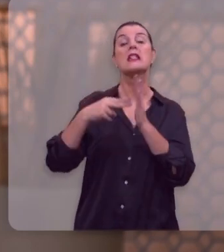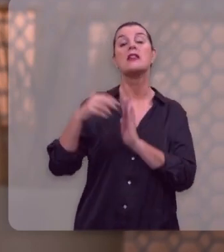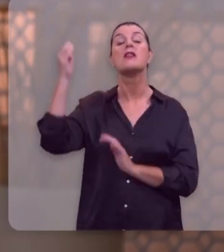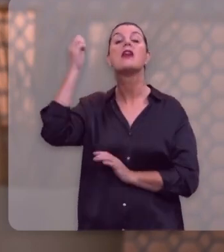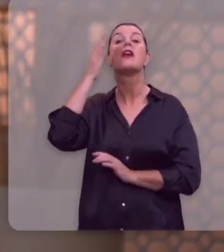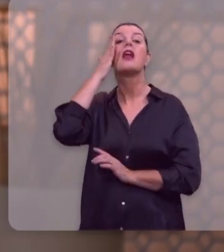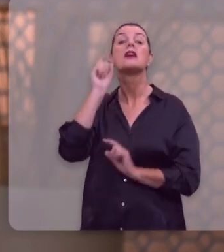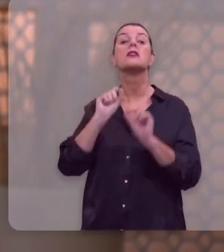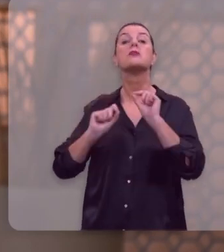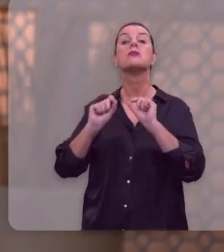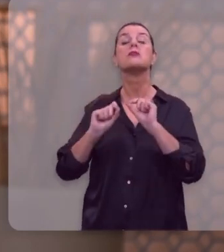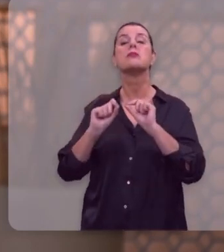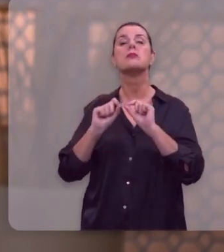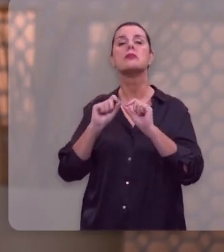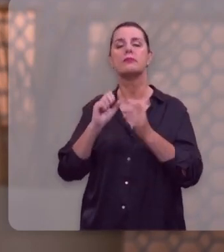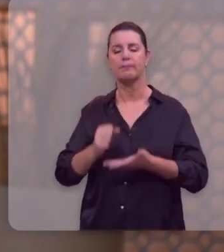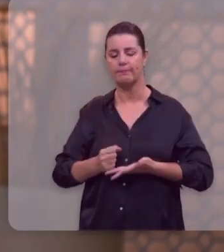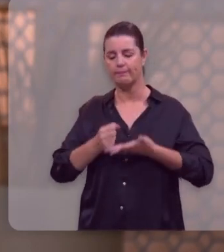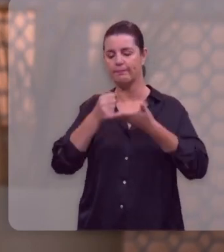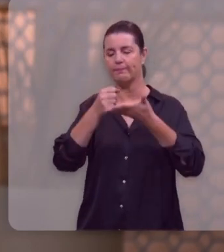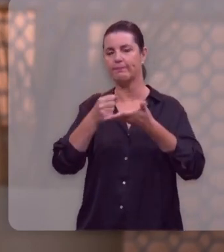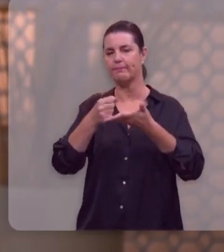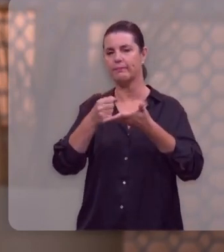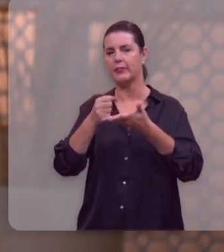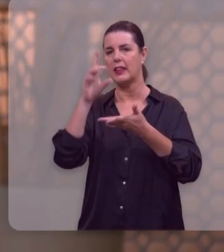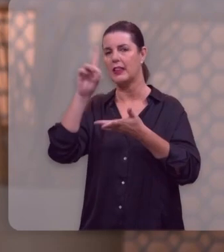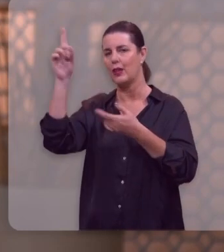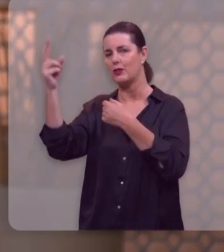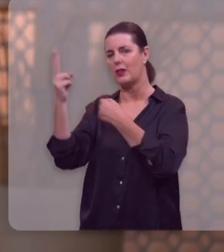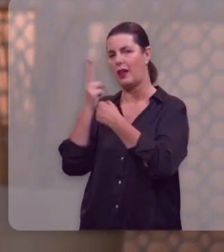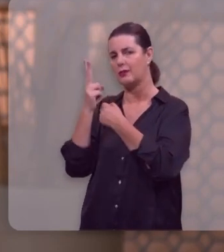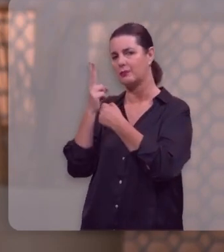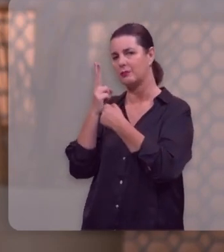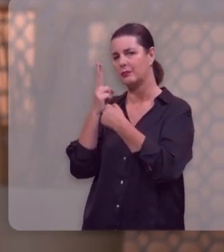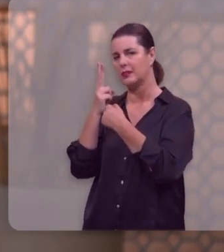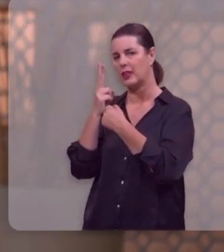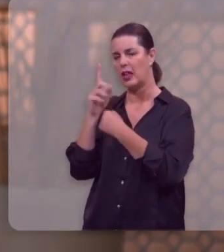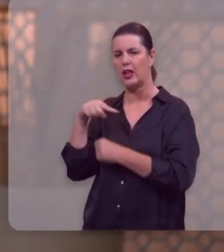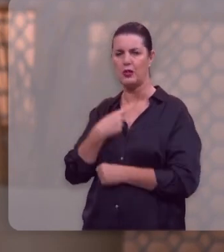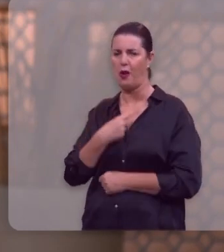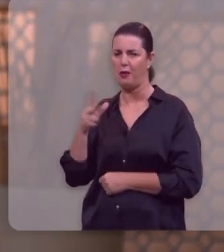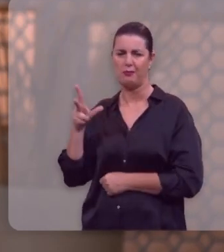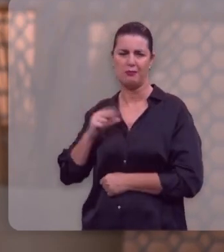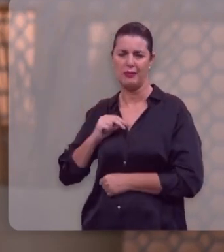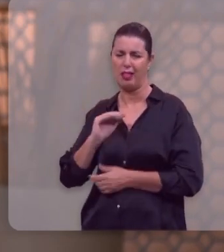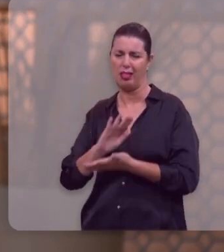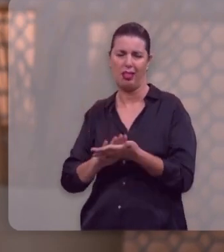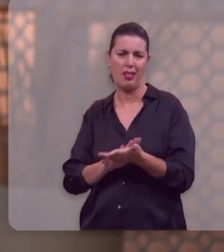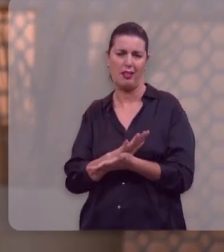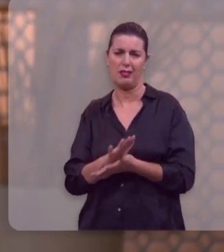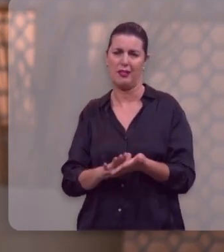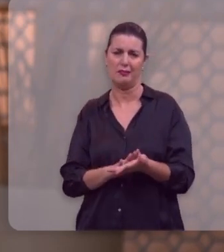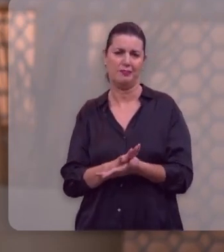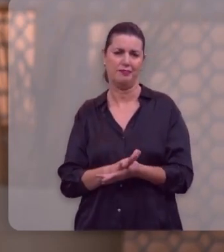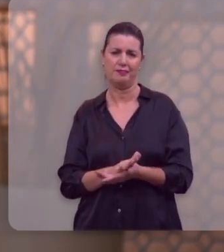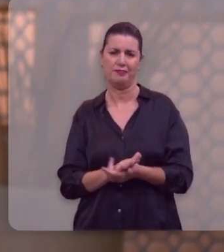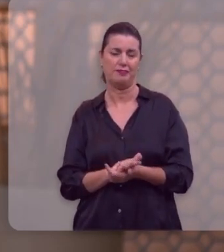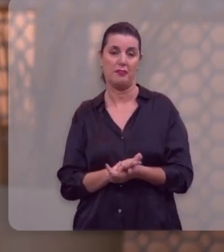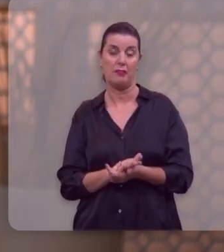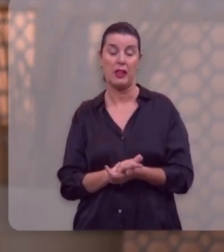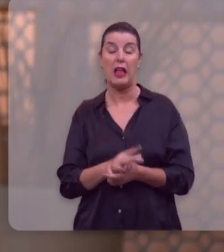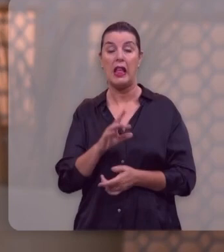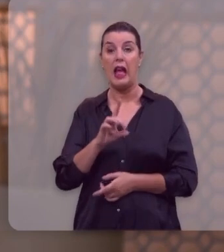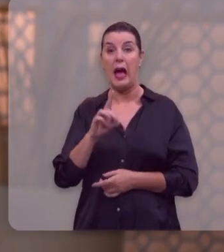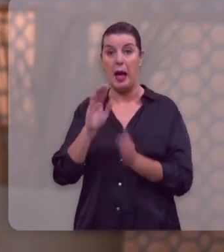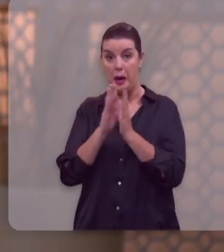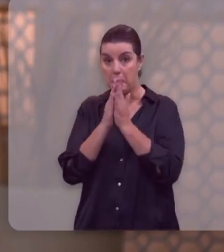Deus? É um favor que Deus nos dá e nós não merecemos. A Bíblia diz